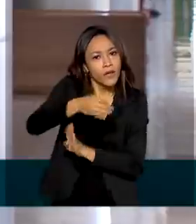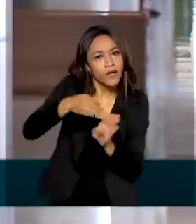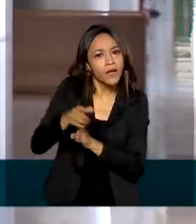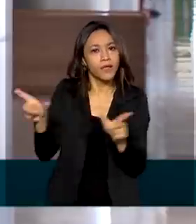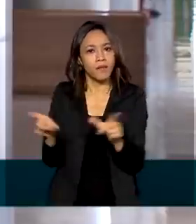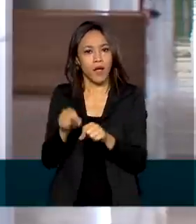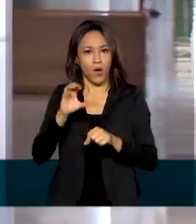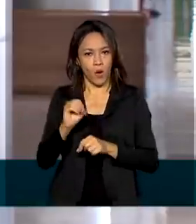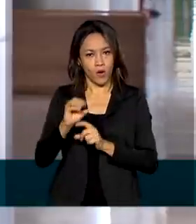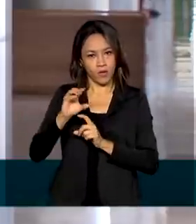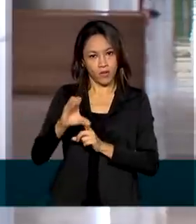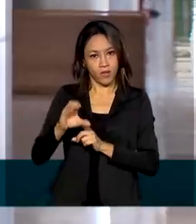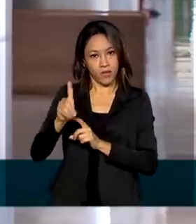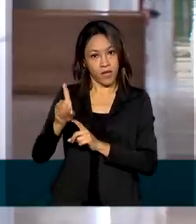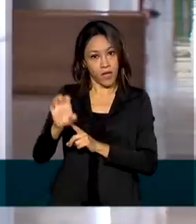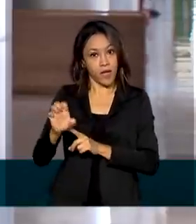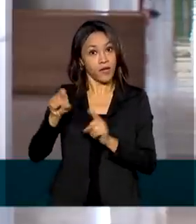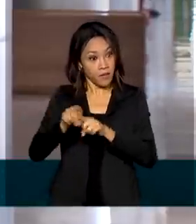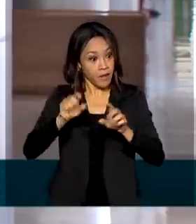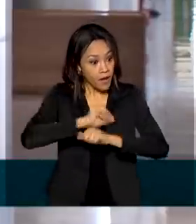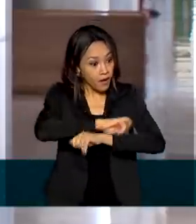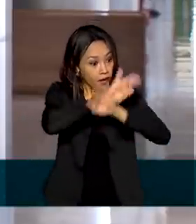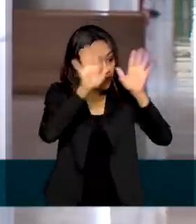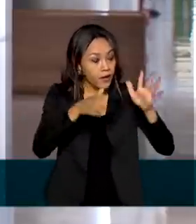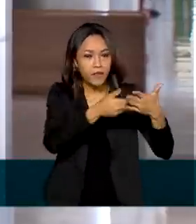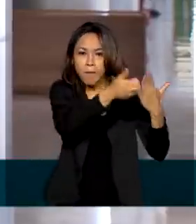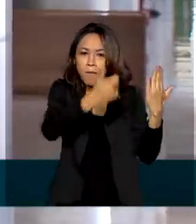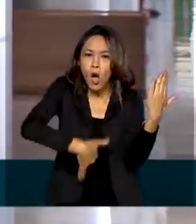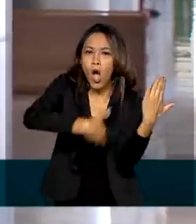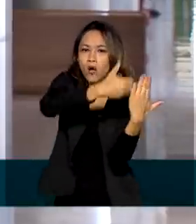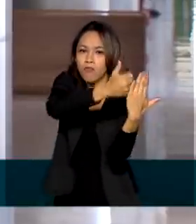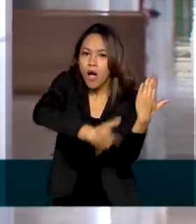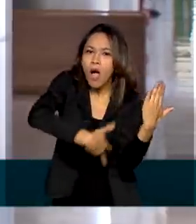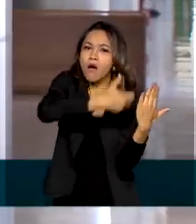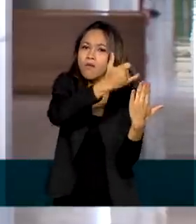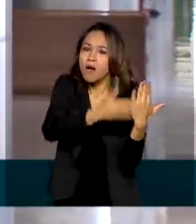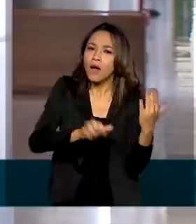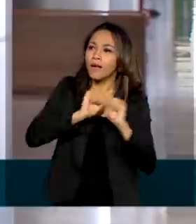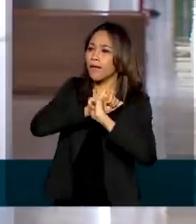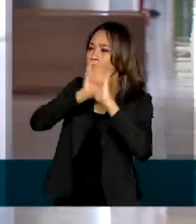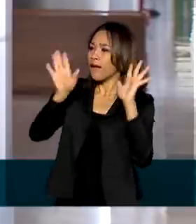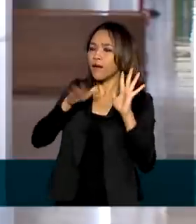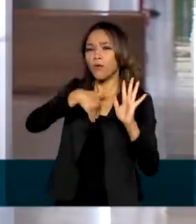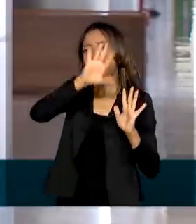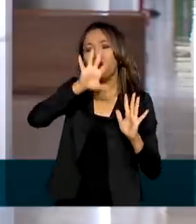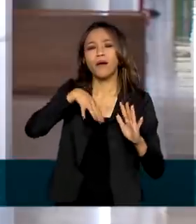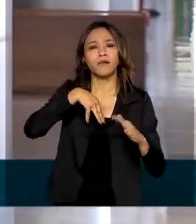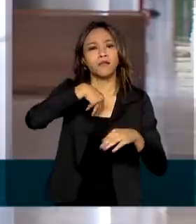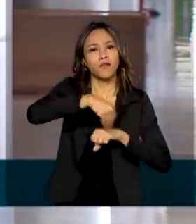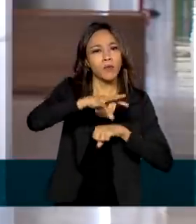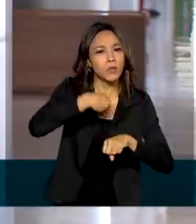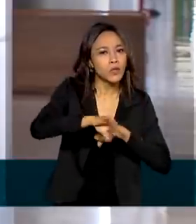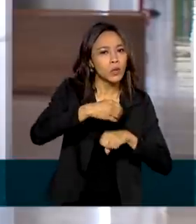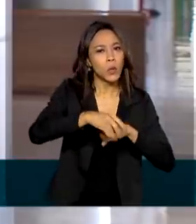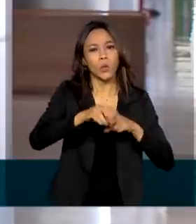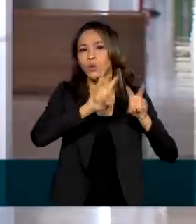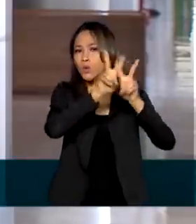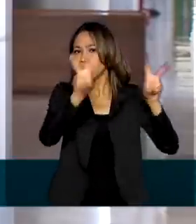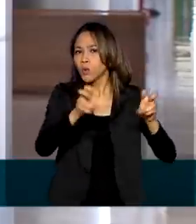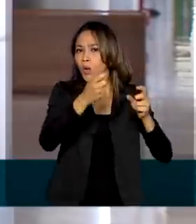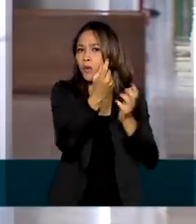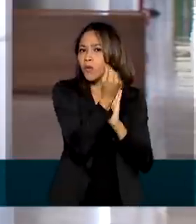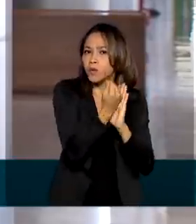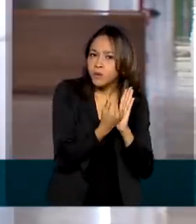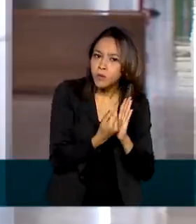aprimoramento da transparência com divulgação de relatórios anuais com mais informações financeiras de custos e das políticas